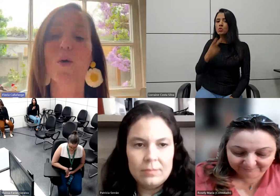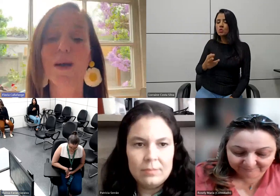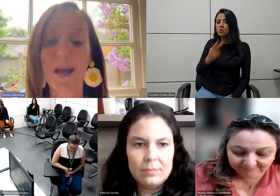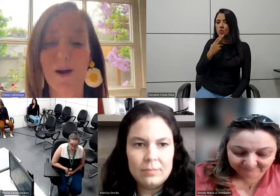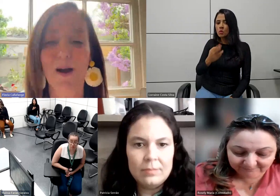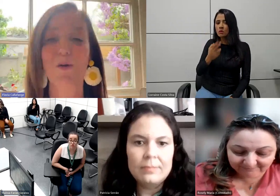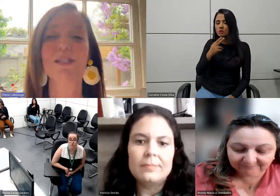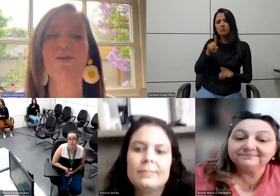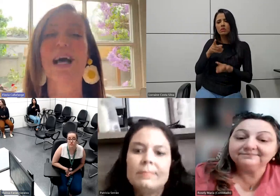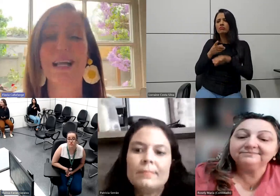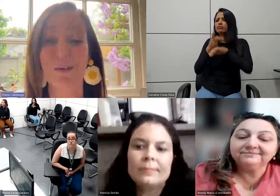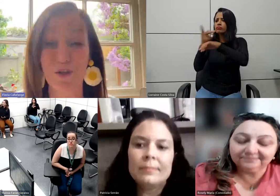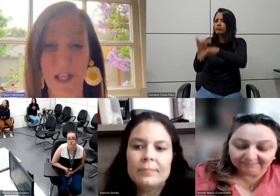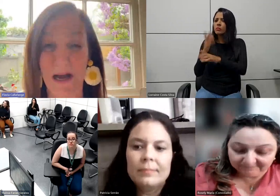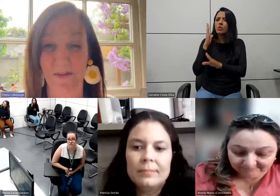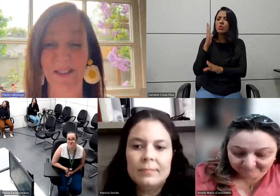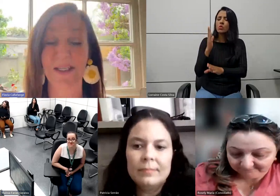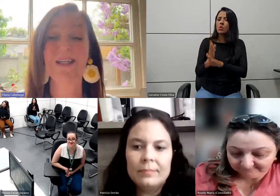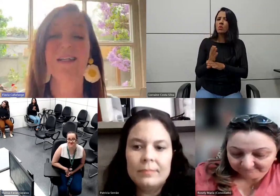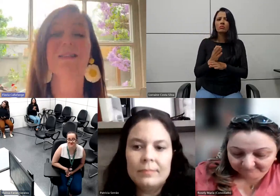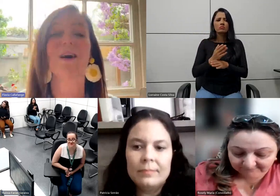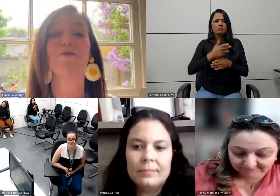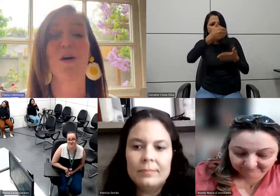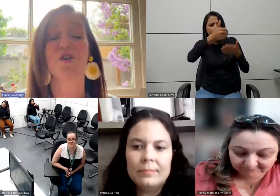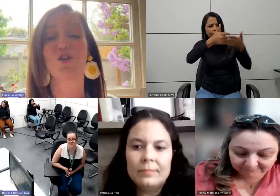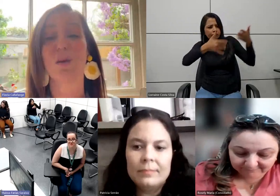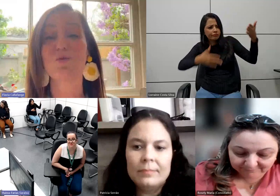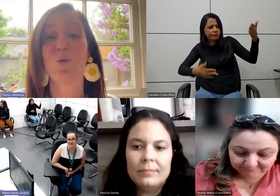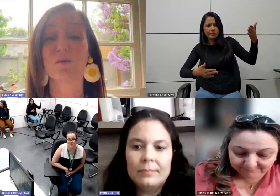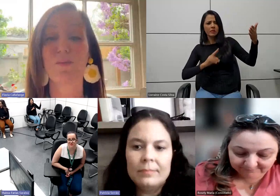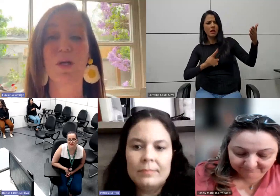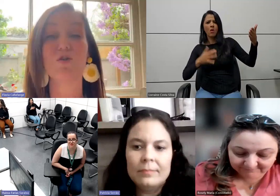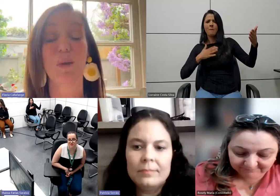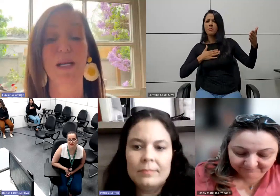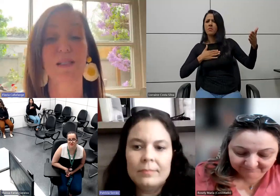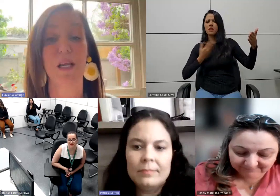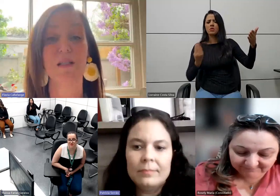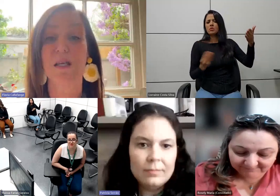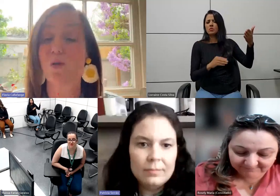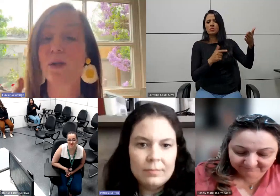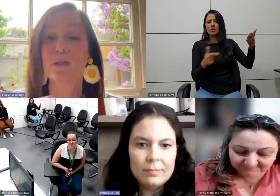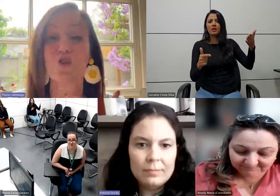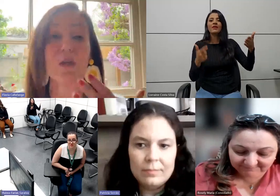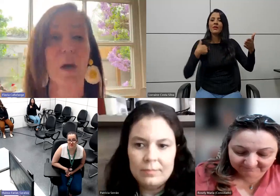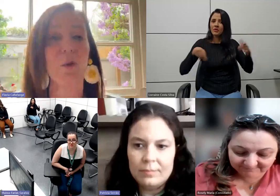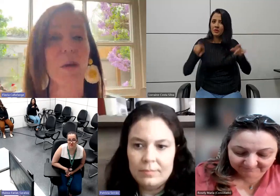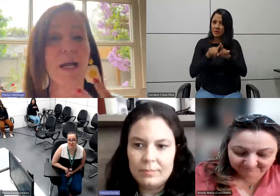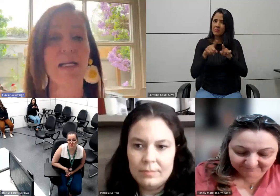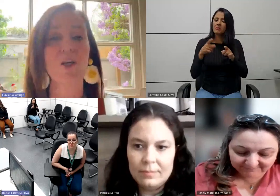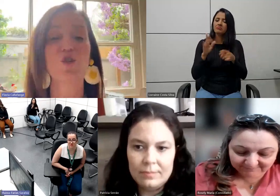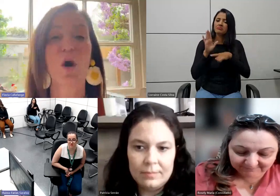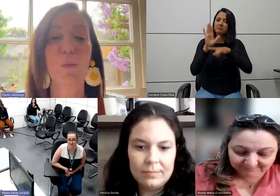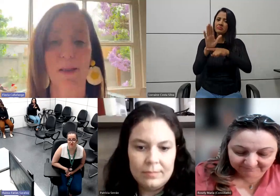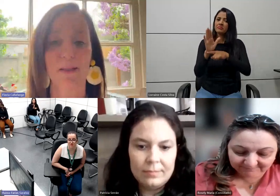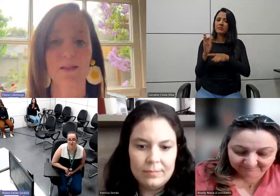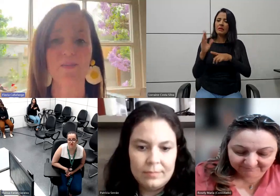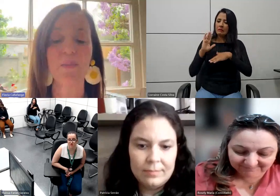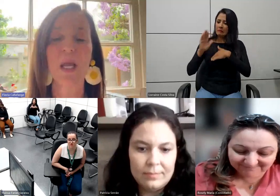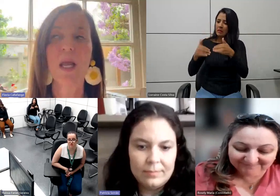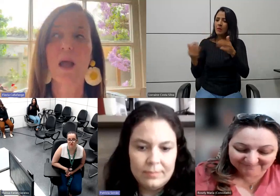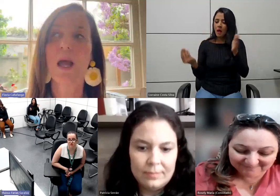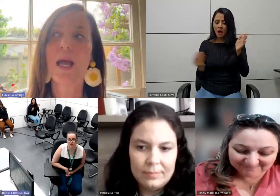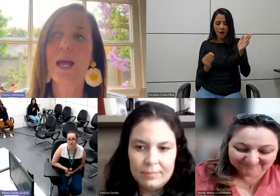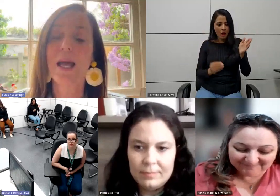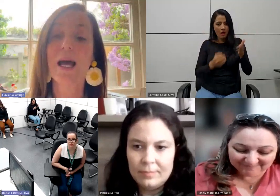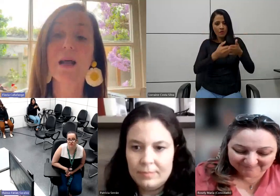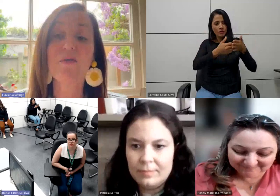foi lá, procurou e a condição dela não estava. Então, nós já estamos contribuindo para esse índice, que é um índice dinâmico que cada dia aumenta.